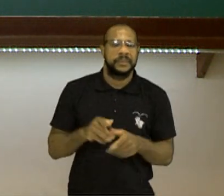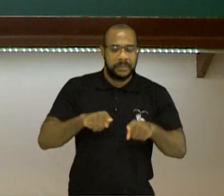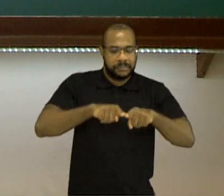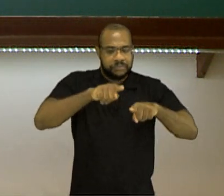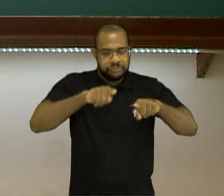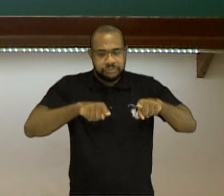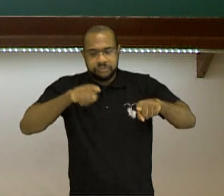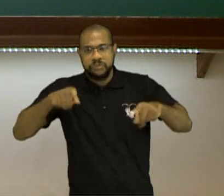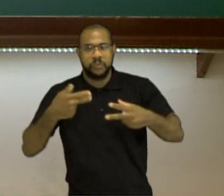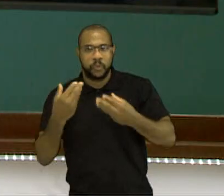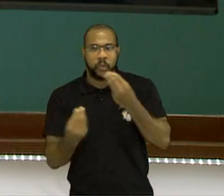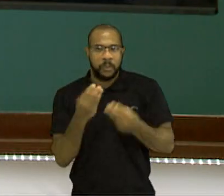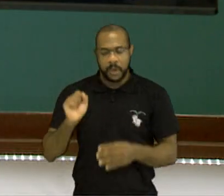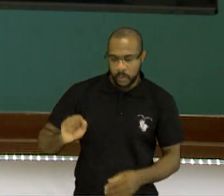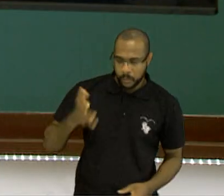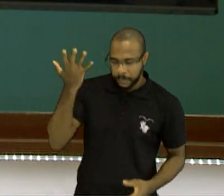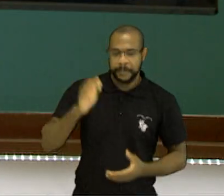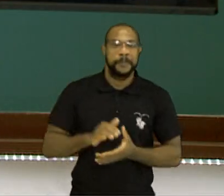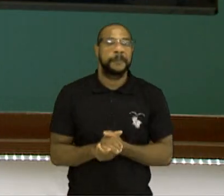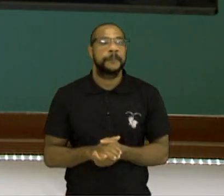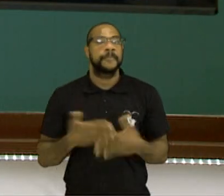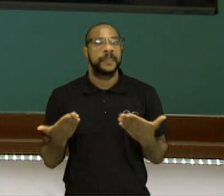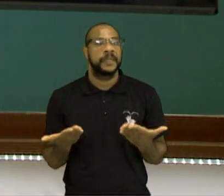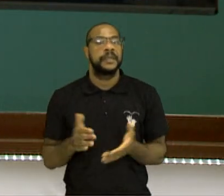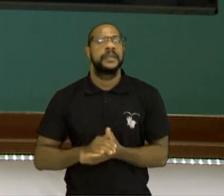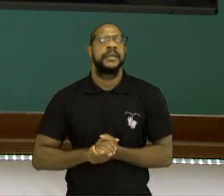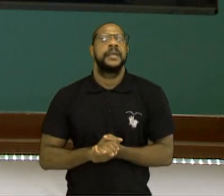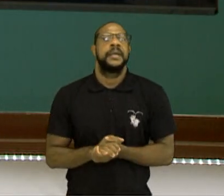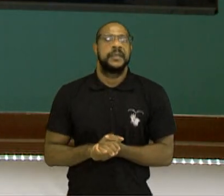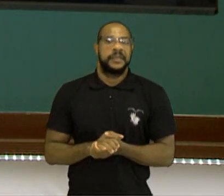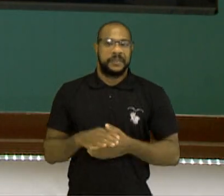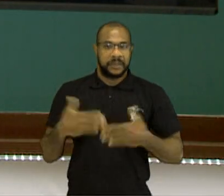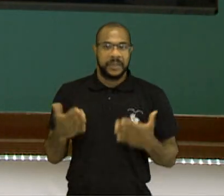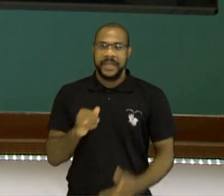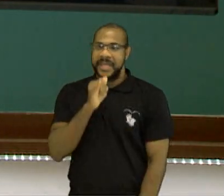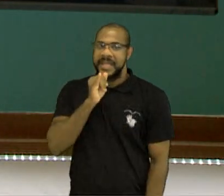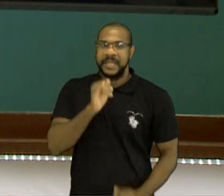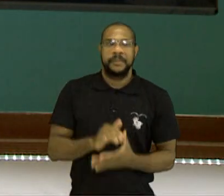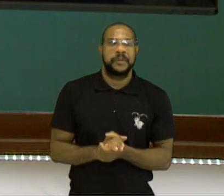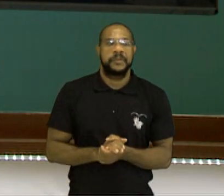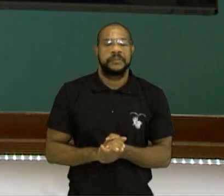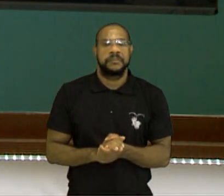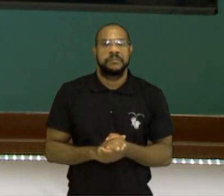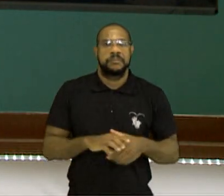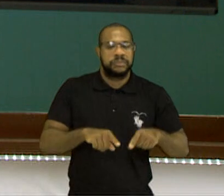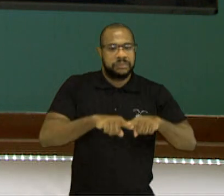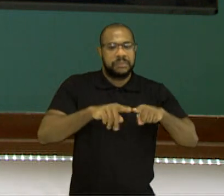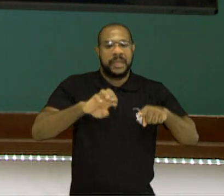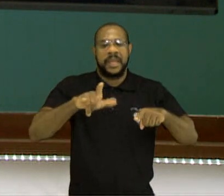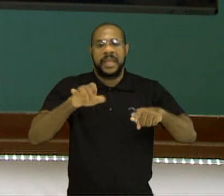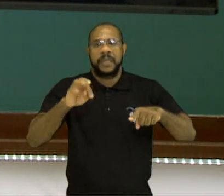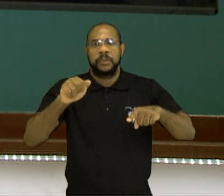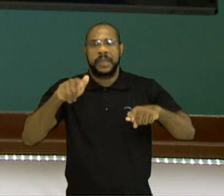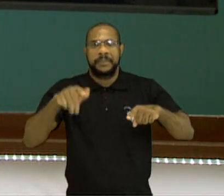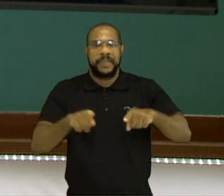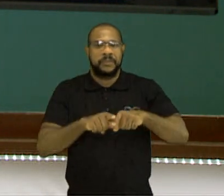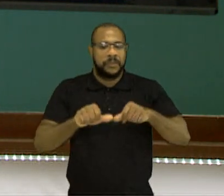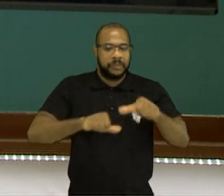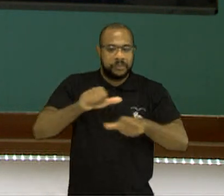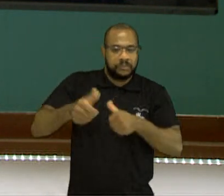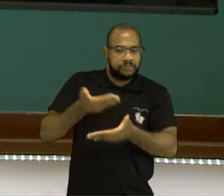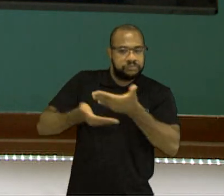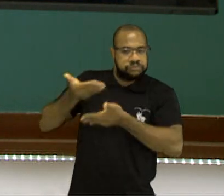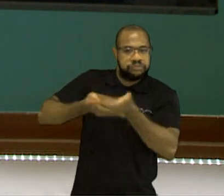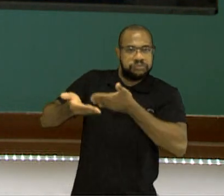meios, que usam outros meios. Por exemplo, as ondas eletromagnéticas usam o meio de transferência, o